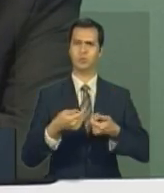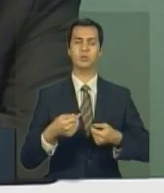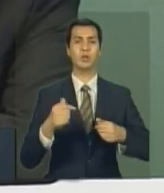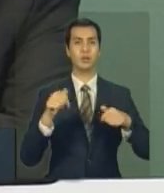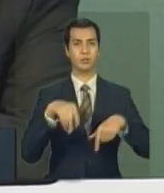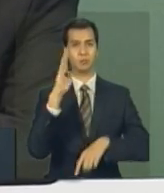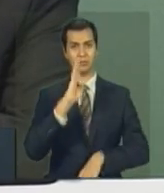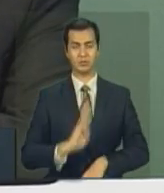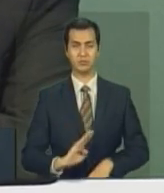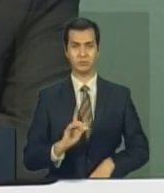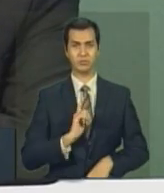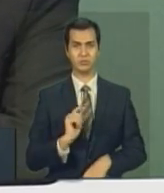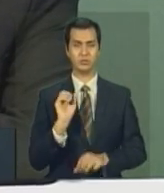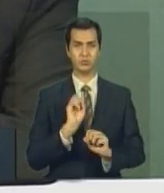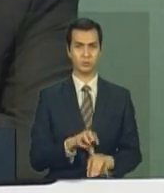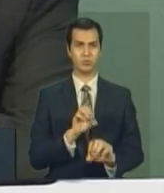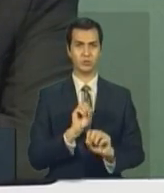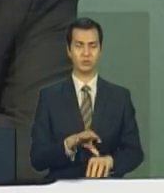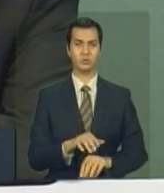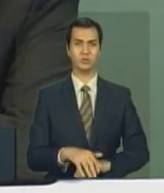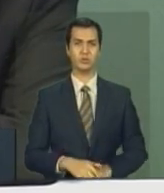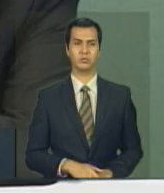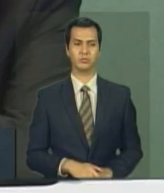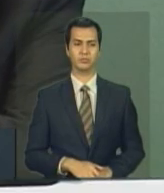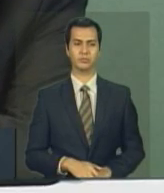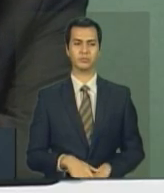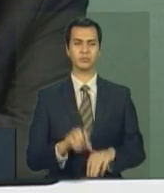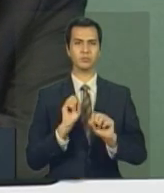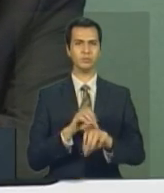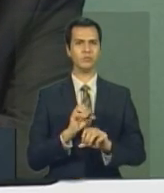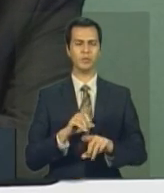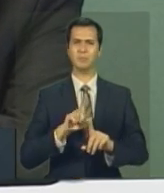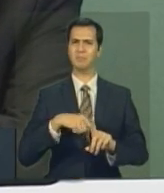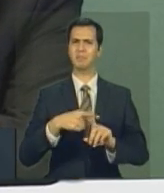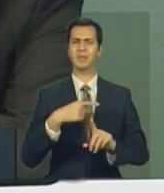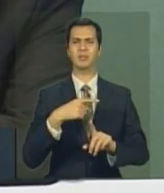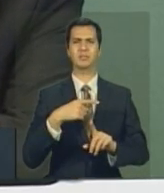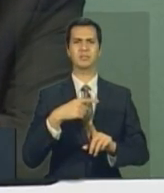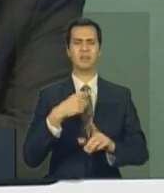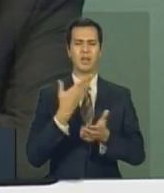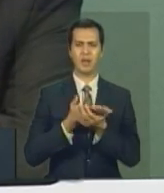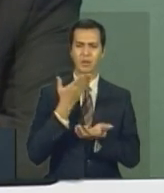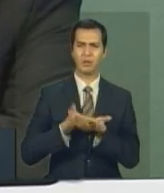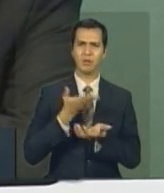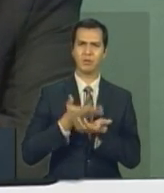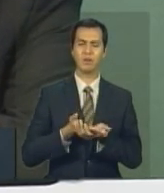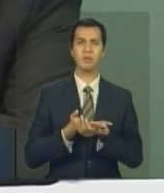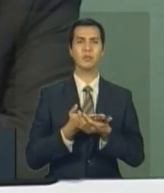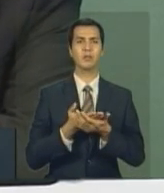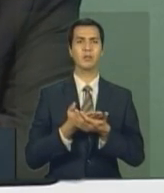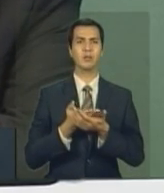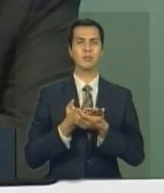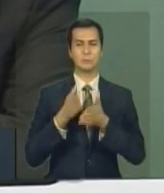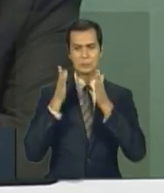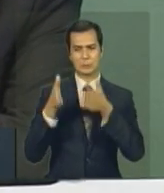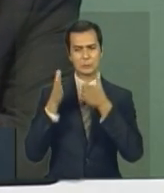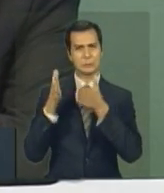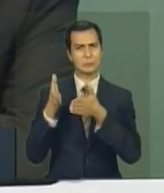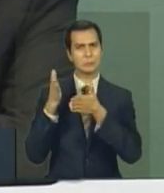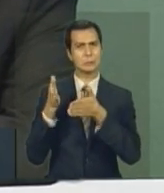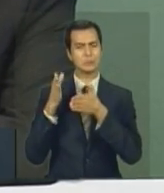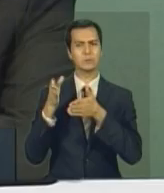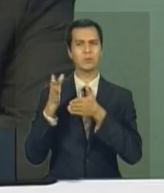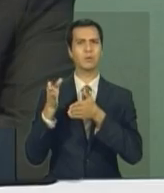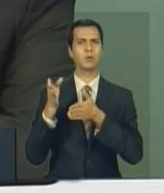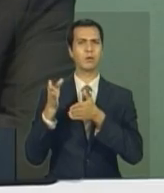educação muito, vamos dizer assim, muito acadêmica demais, muita aula e pouco estudo. Isso vai, esse programa